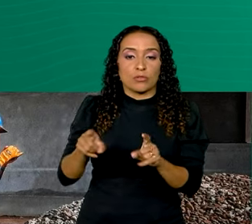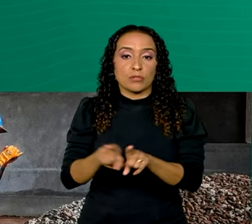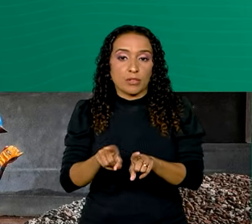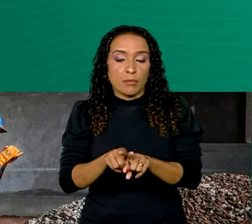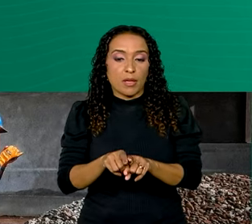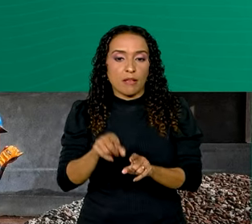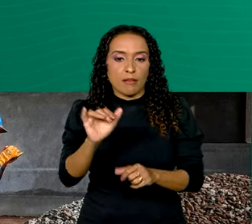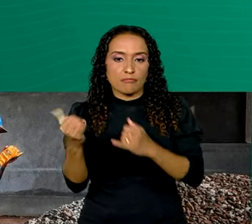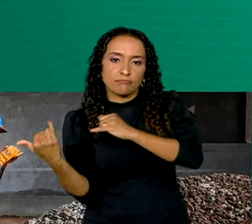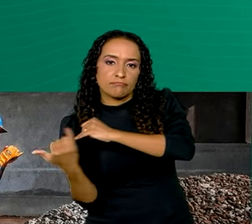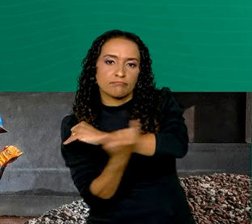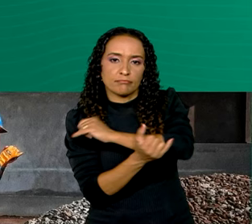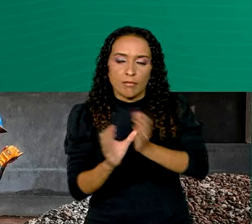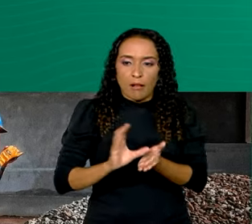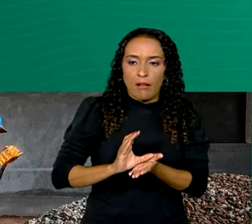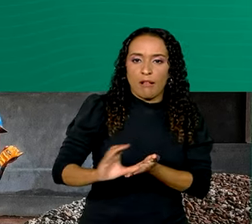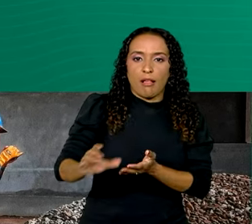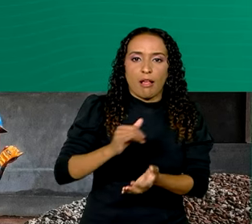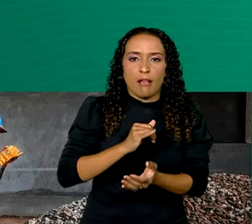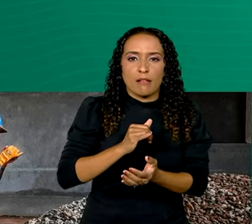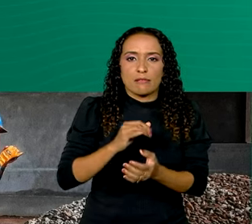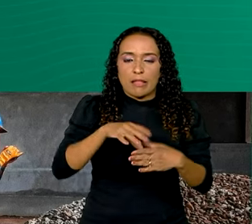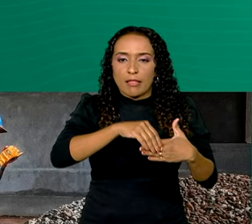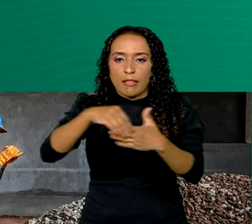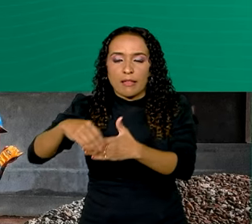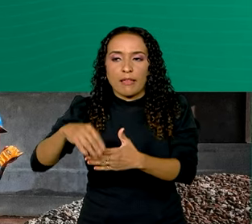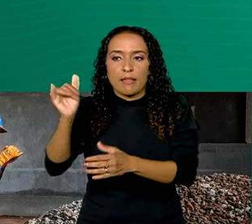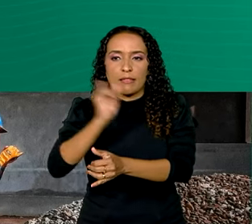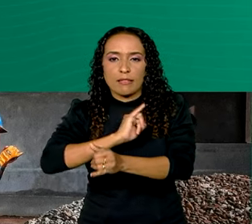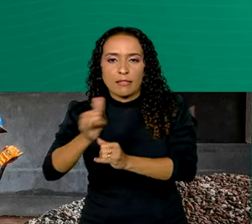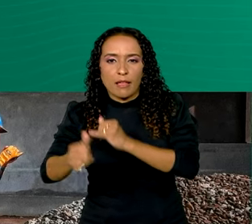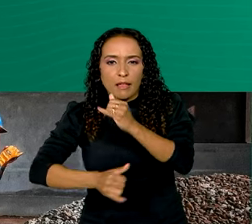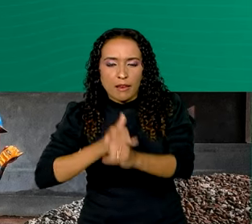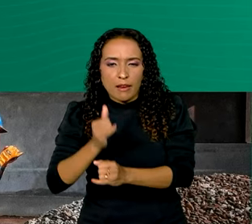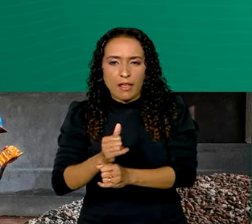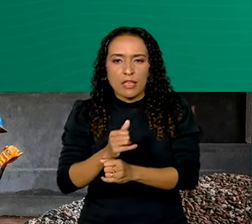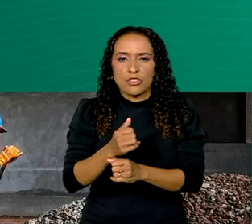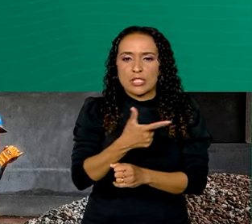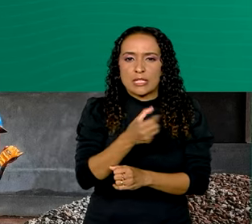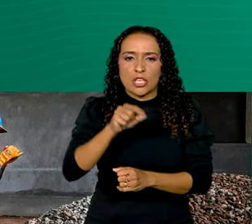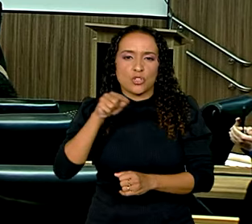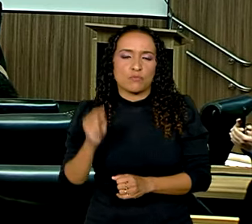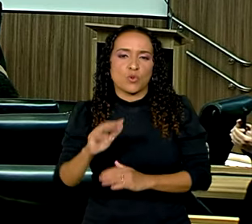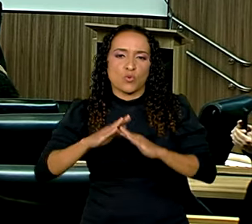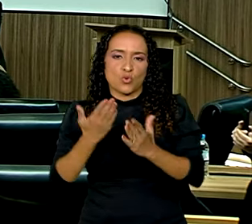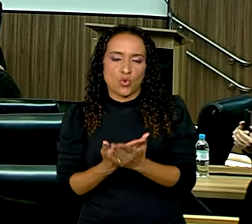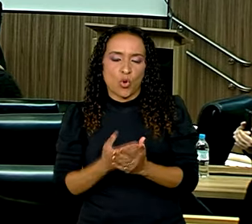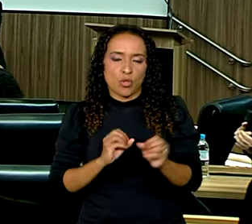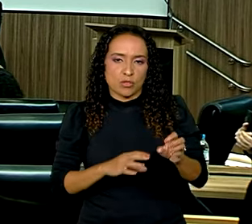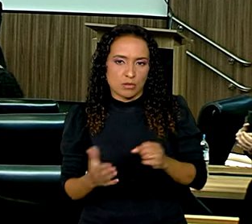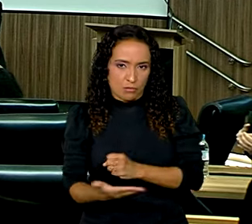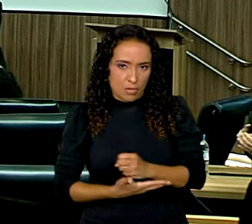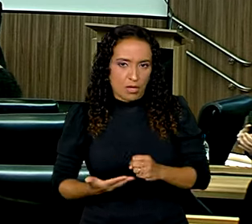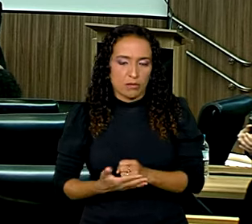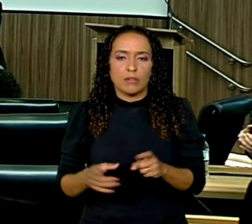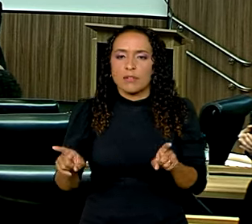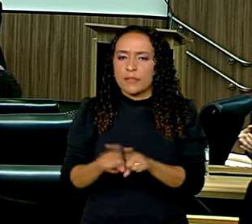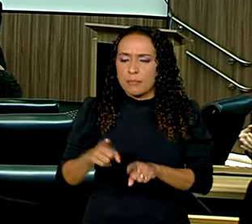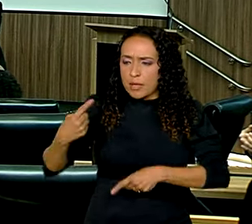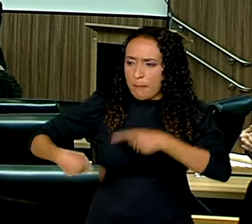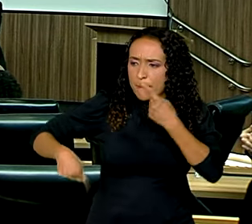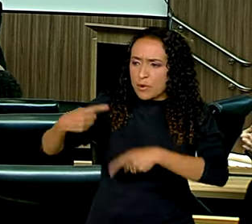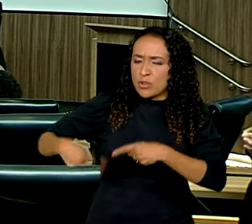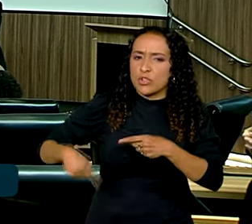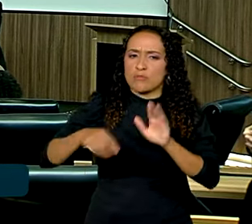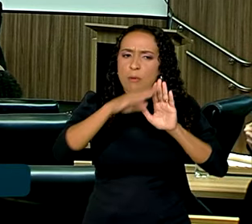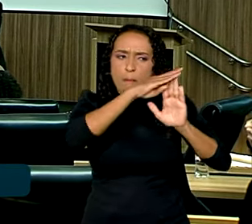infraestrutura para levar internet a cerca de 7.200 escolas do ensino básico. Além das políticas e